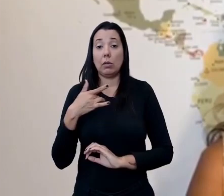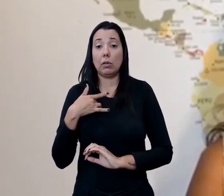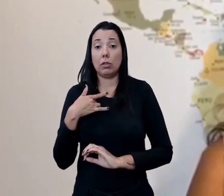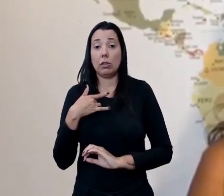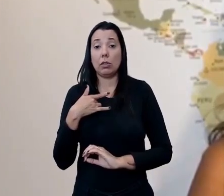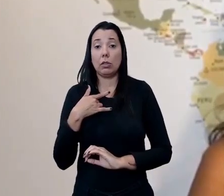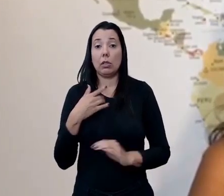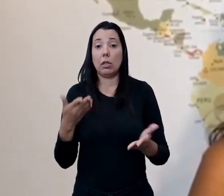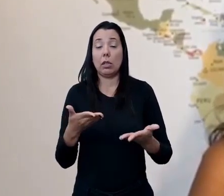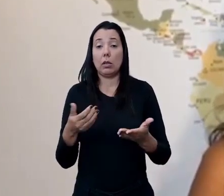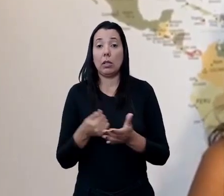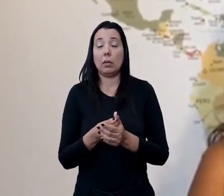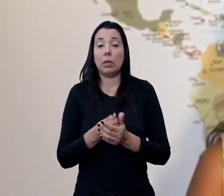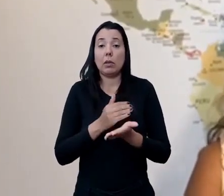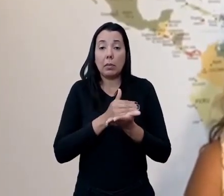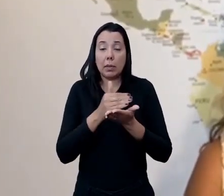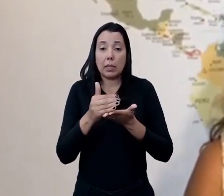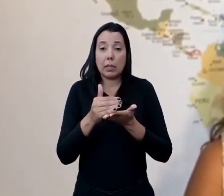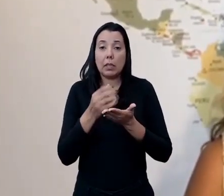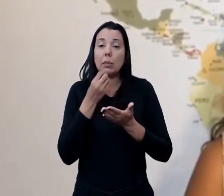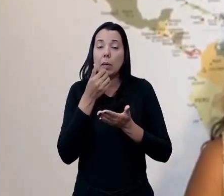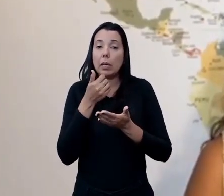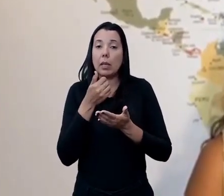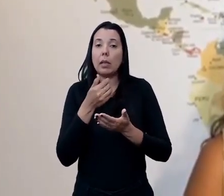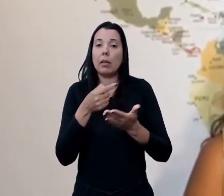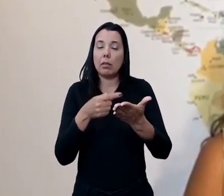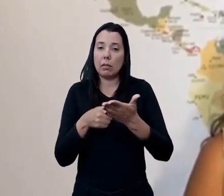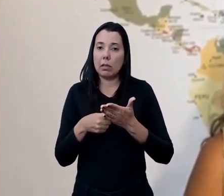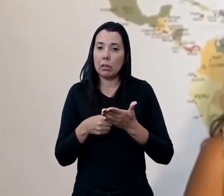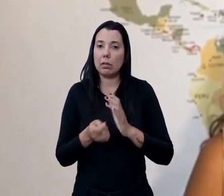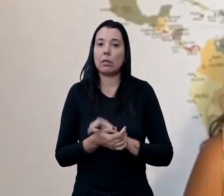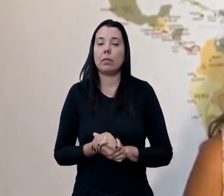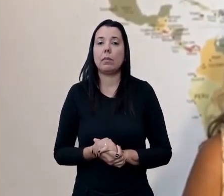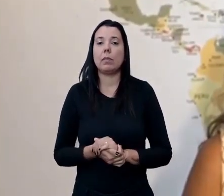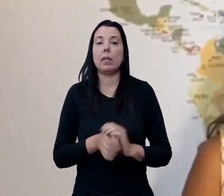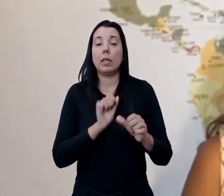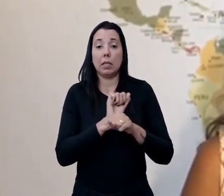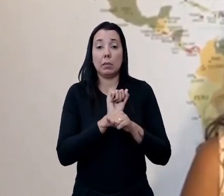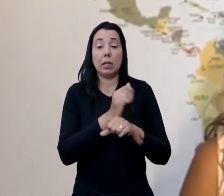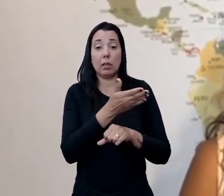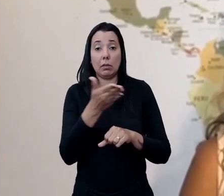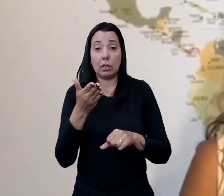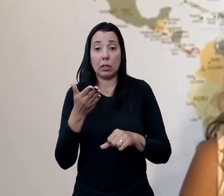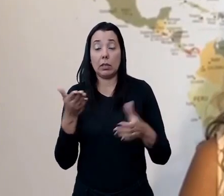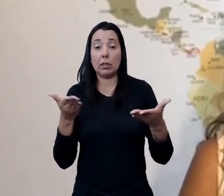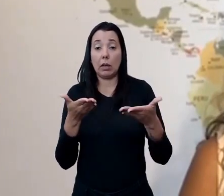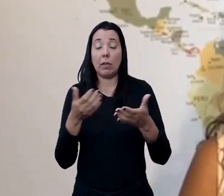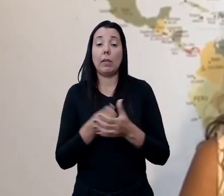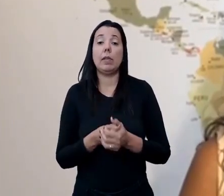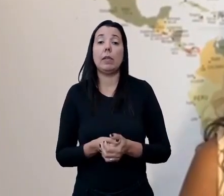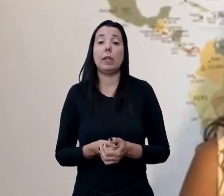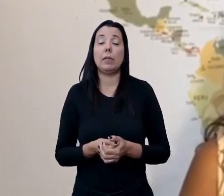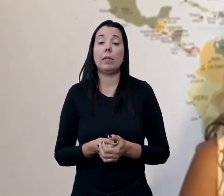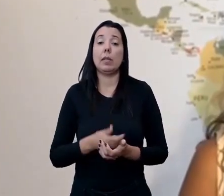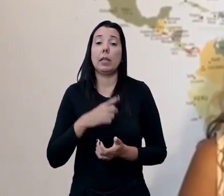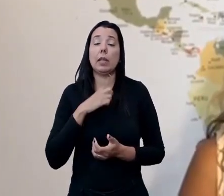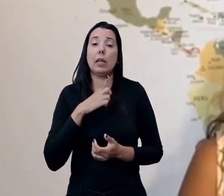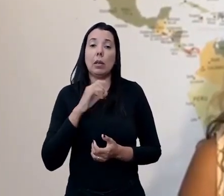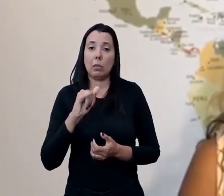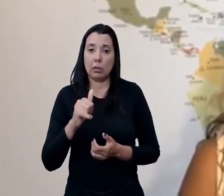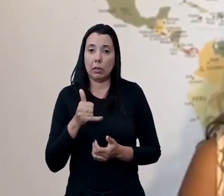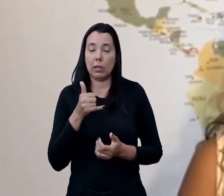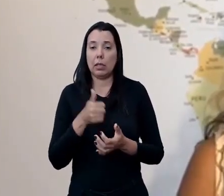vocês está se iniciando, sejam bem-vindos e espero que vocês, durante esse percurso, tenham a